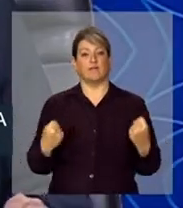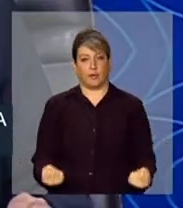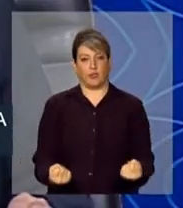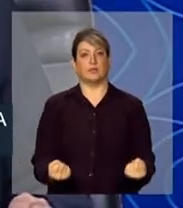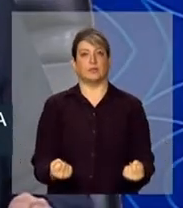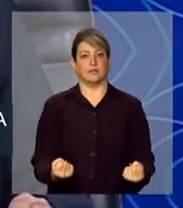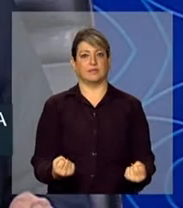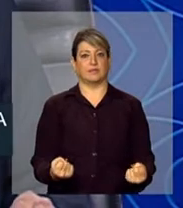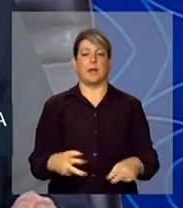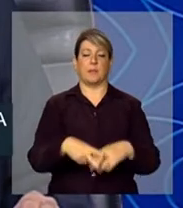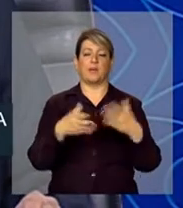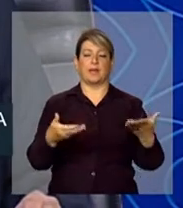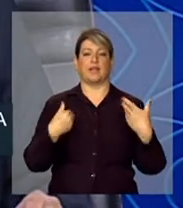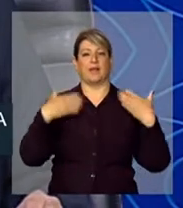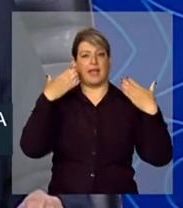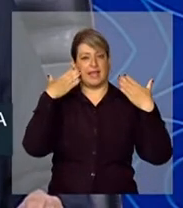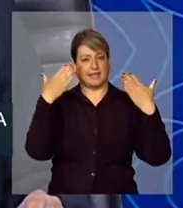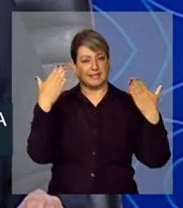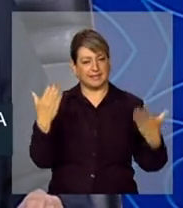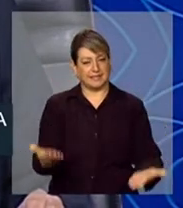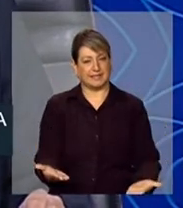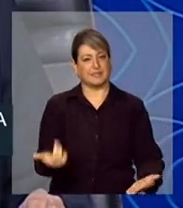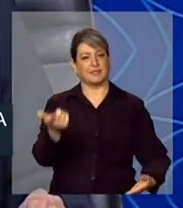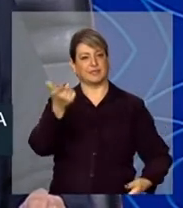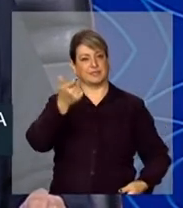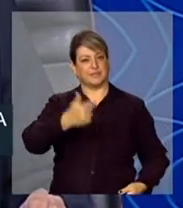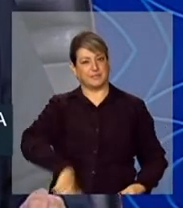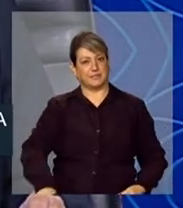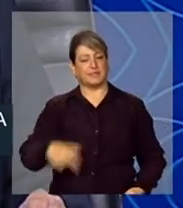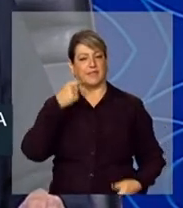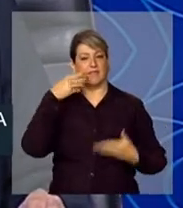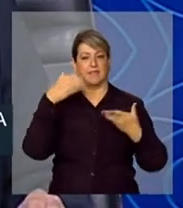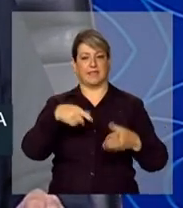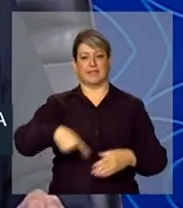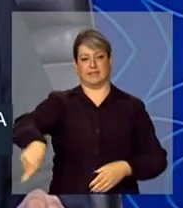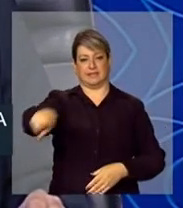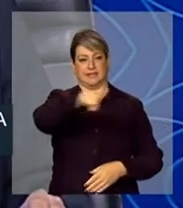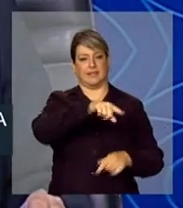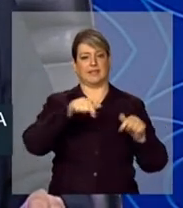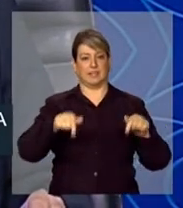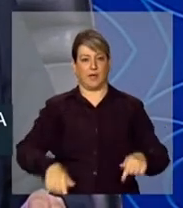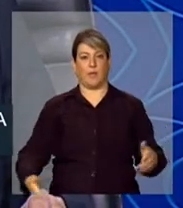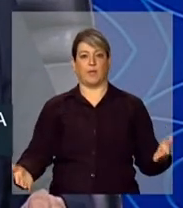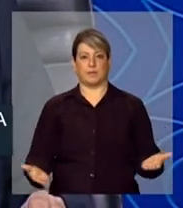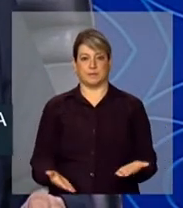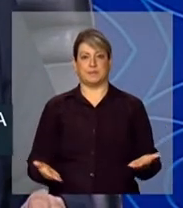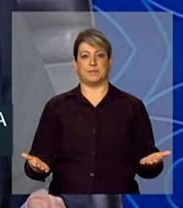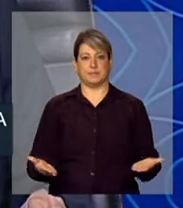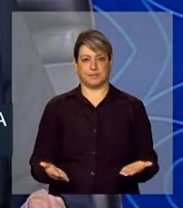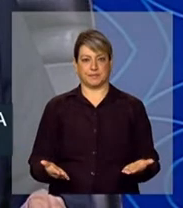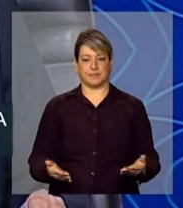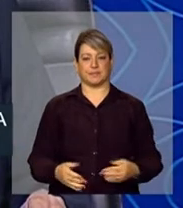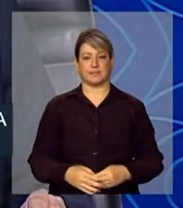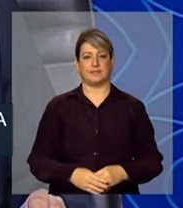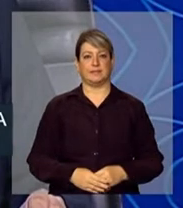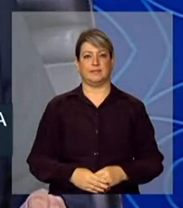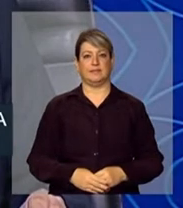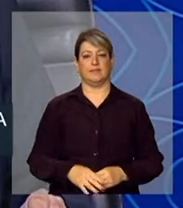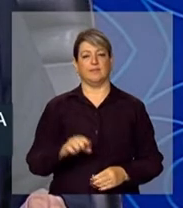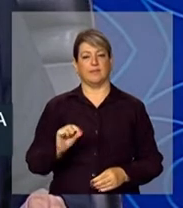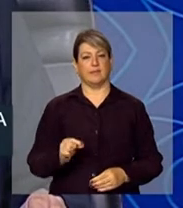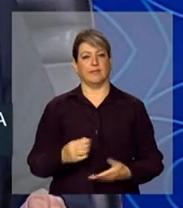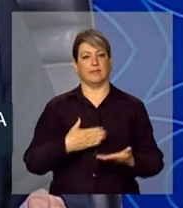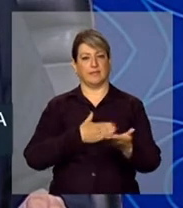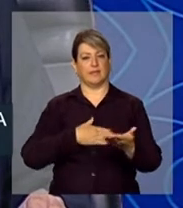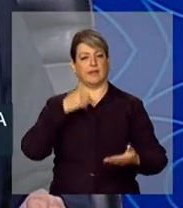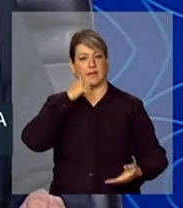razão, eu agradeço mais uma vez a presença das senhoras e dos senhores e a ilustre